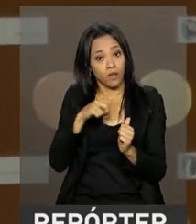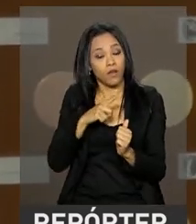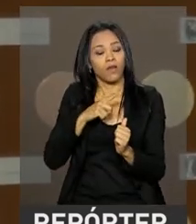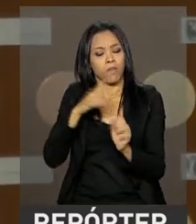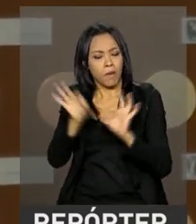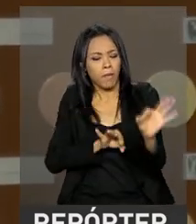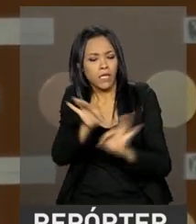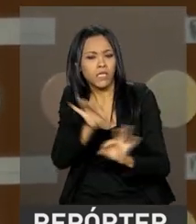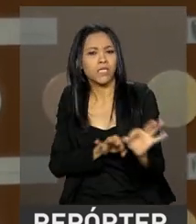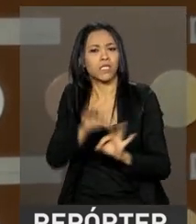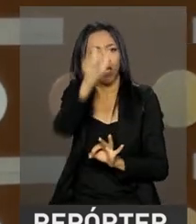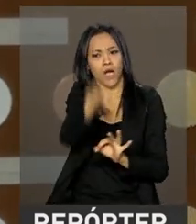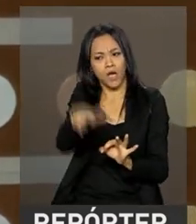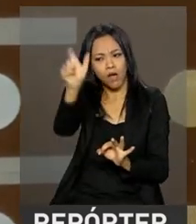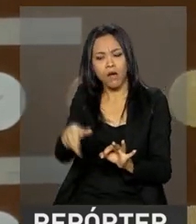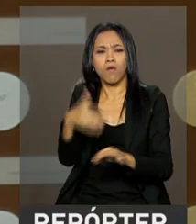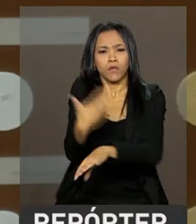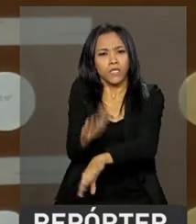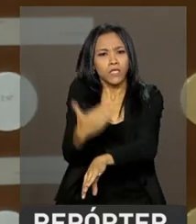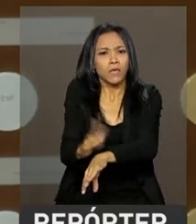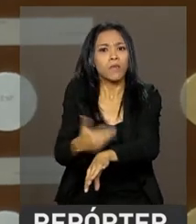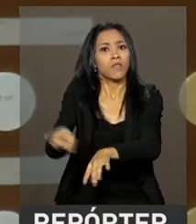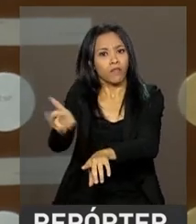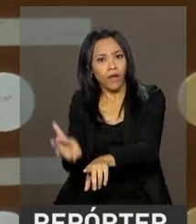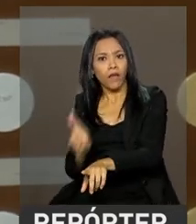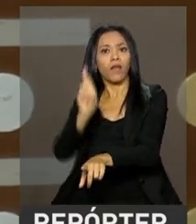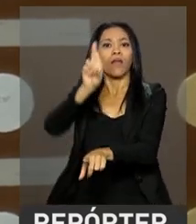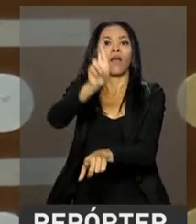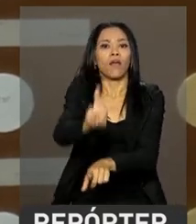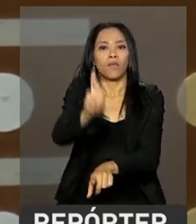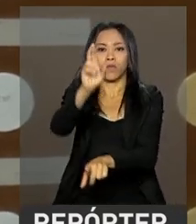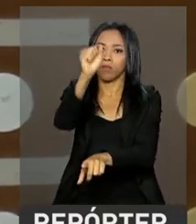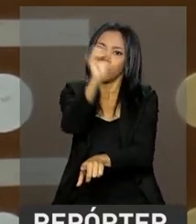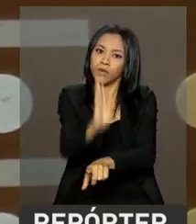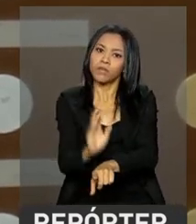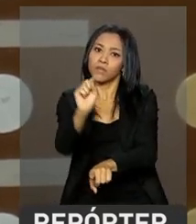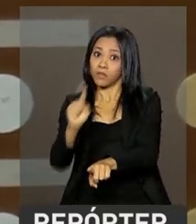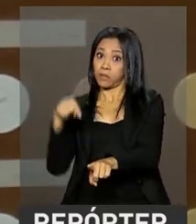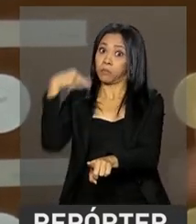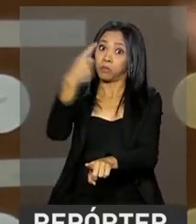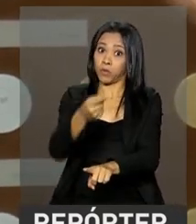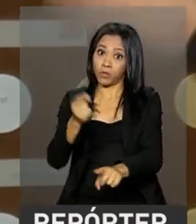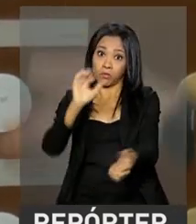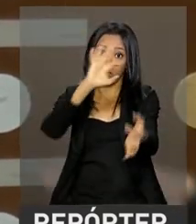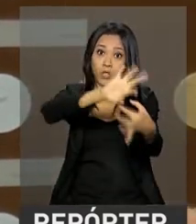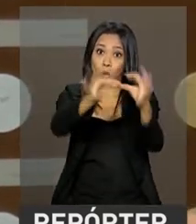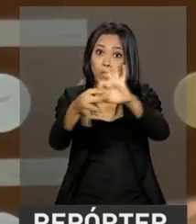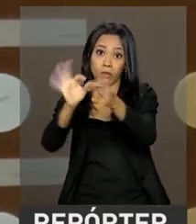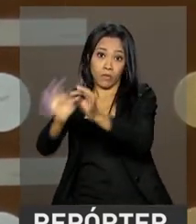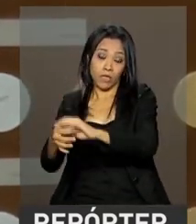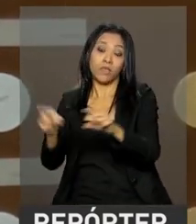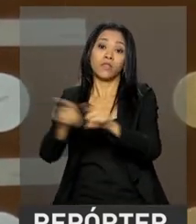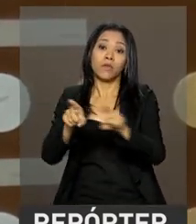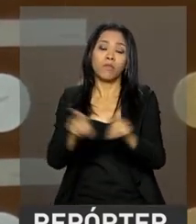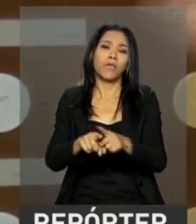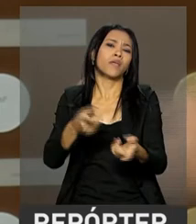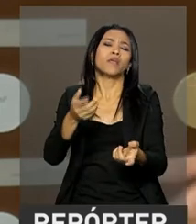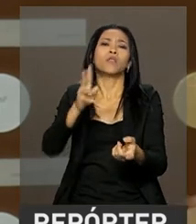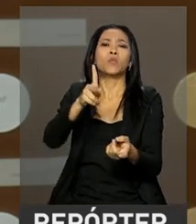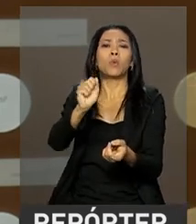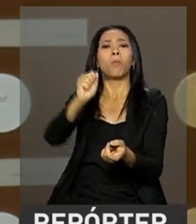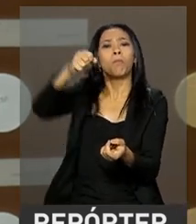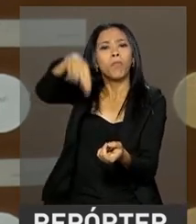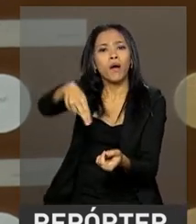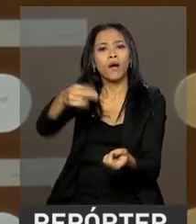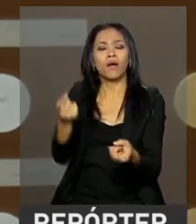e a preparação dos atletas que irão representar o país nas próximas Olimpíadas, mas também nos Jogos Pan-Americanos, também no